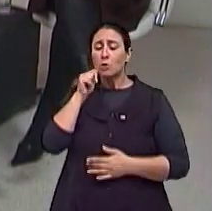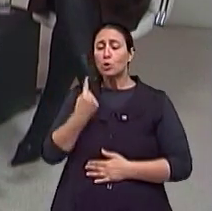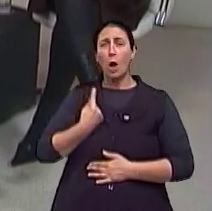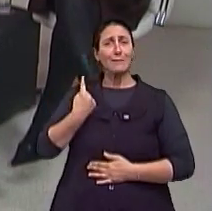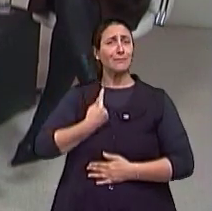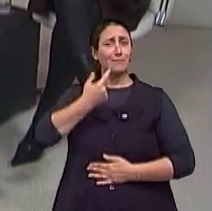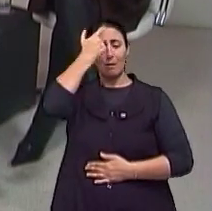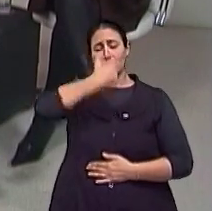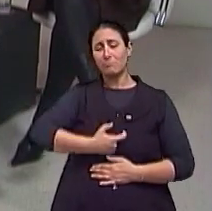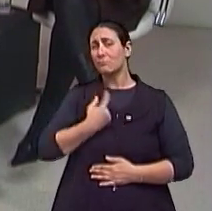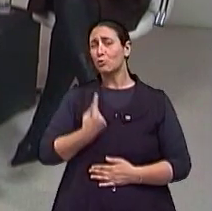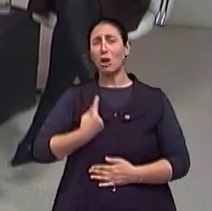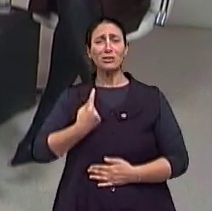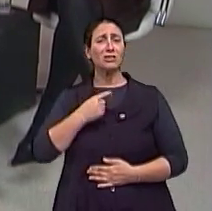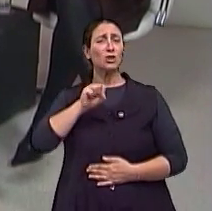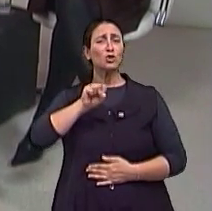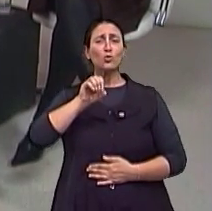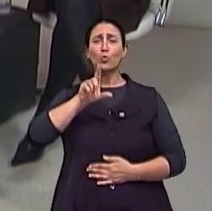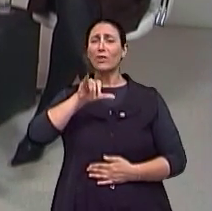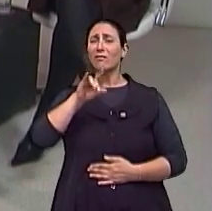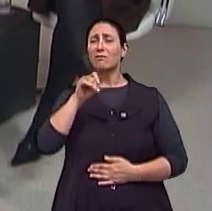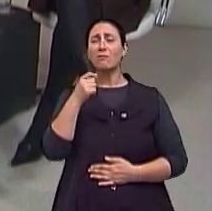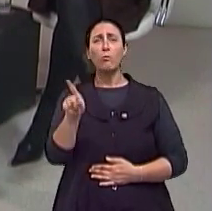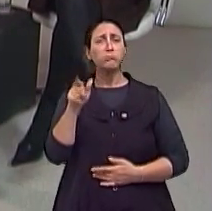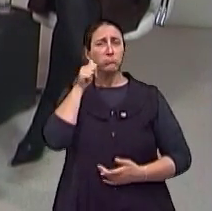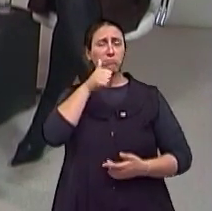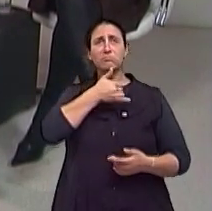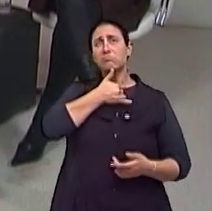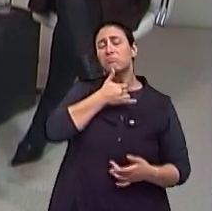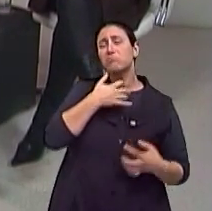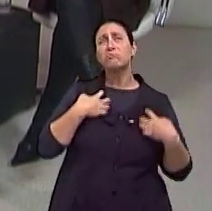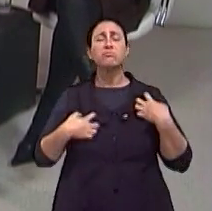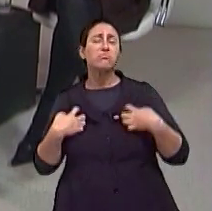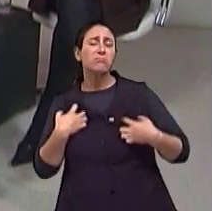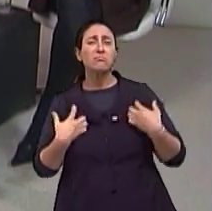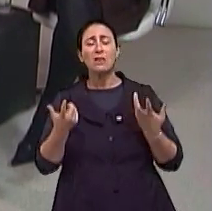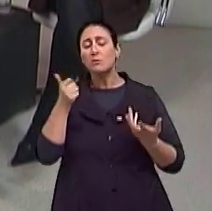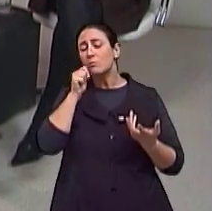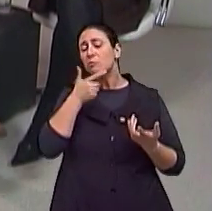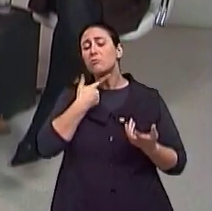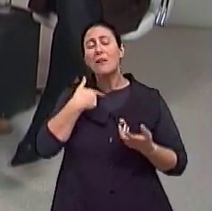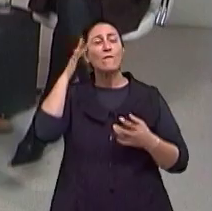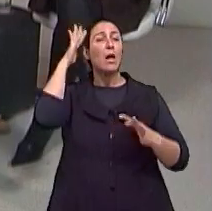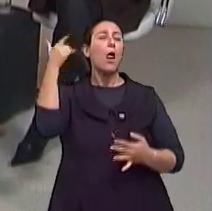independe do que a gente tem em volta para a gente se sentir só, né?